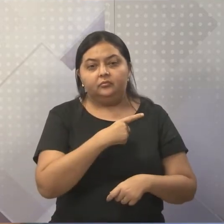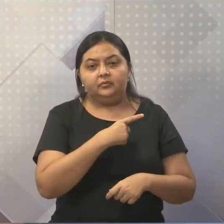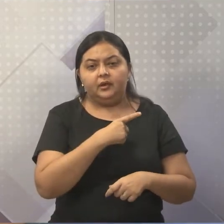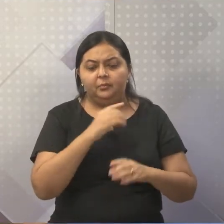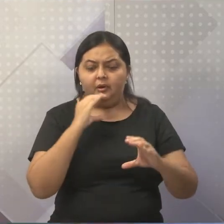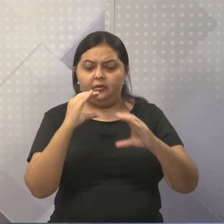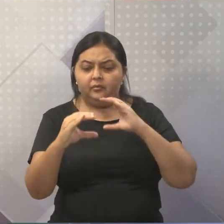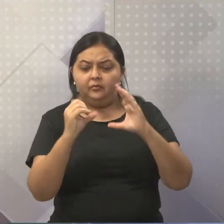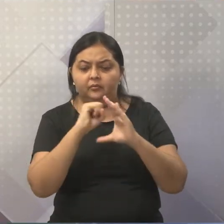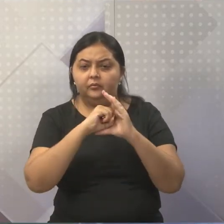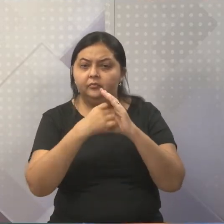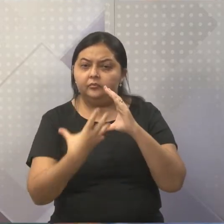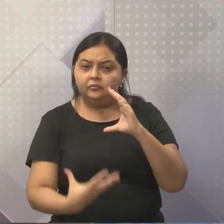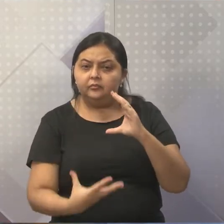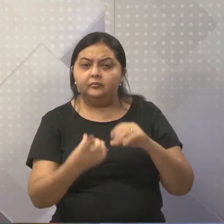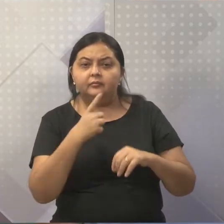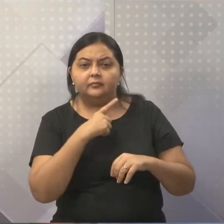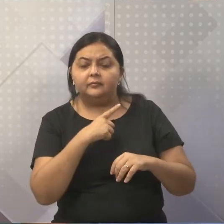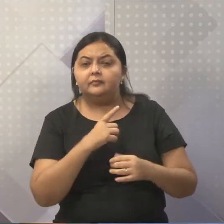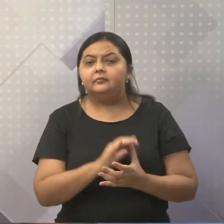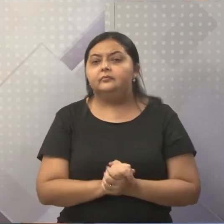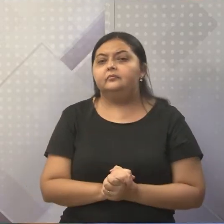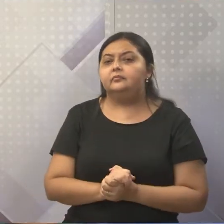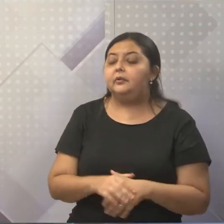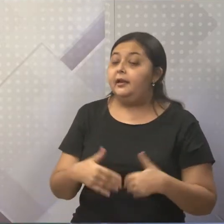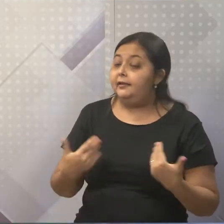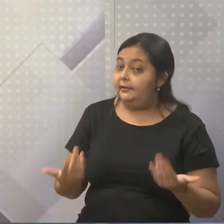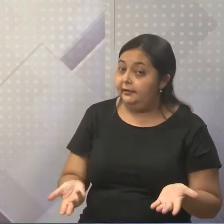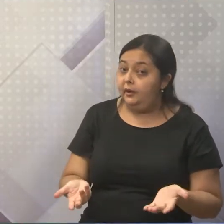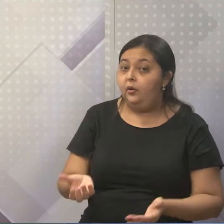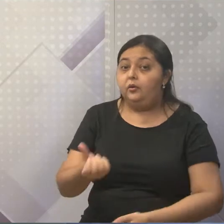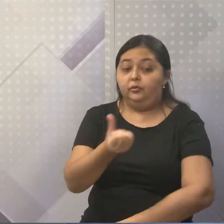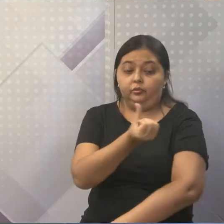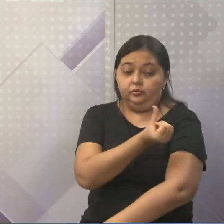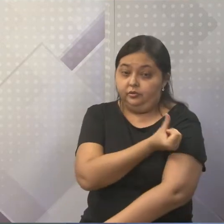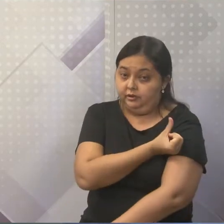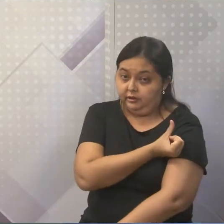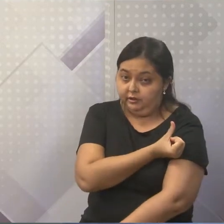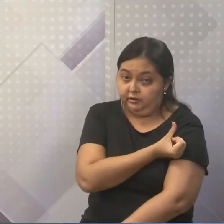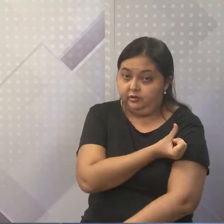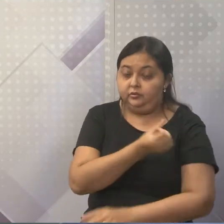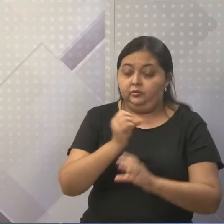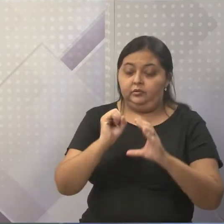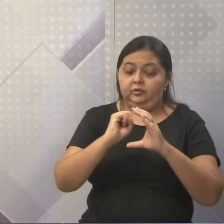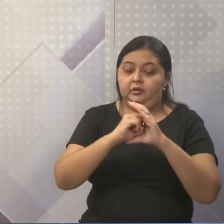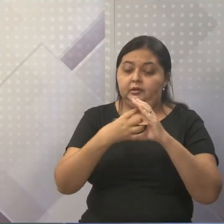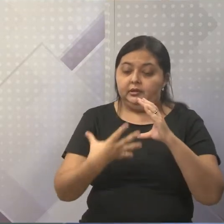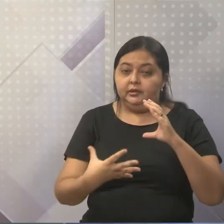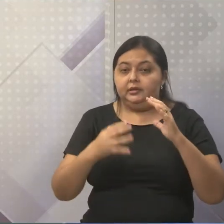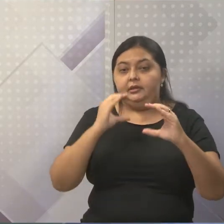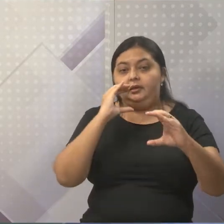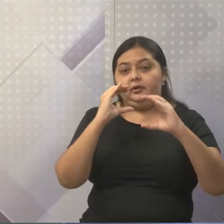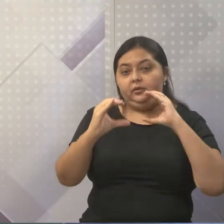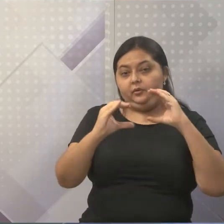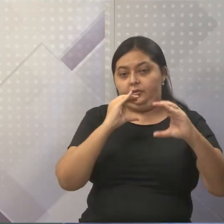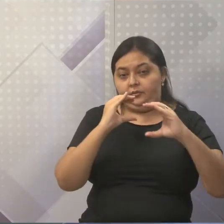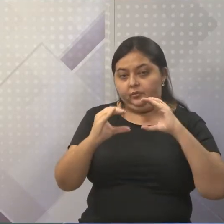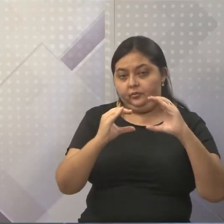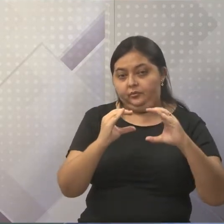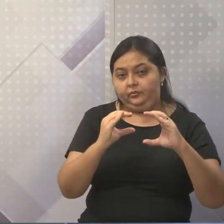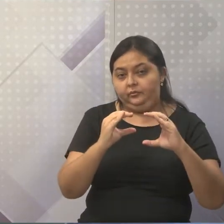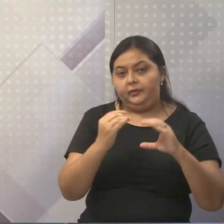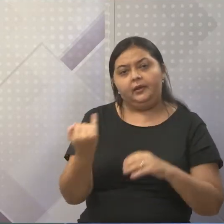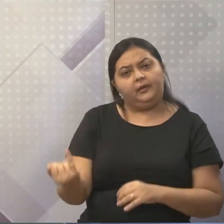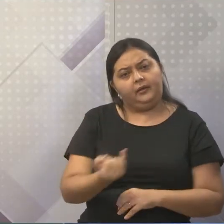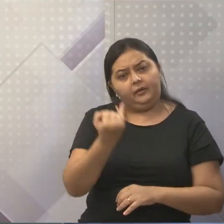da comunicação, professor? Bem, isso nós vimos lá no sexto ano. Os elementos da comunicação. E é muito